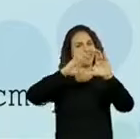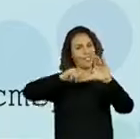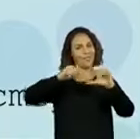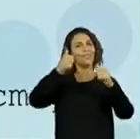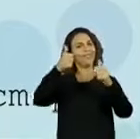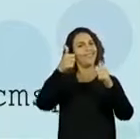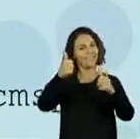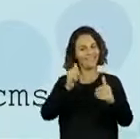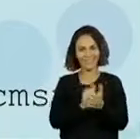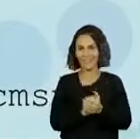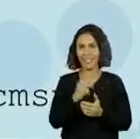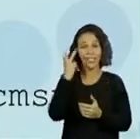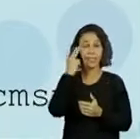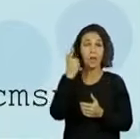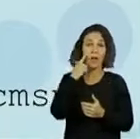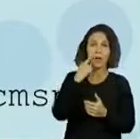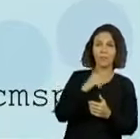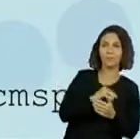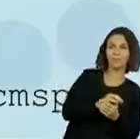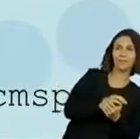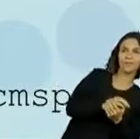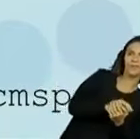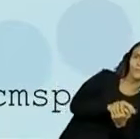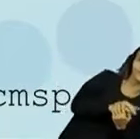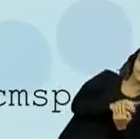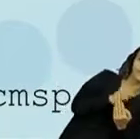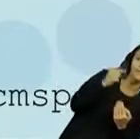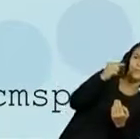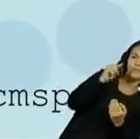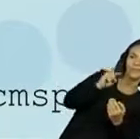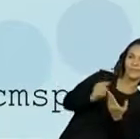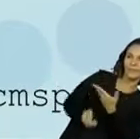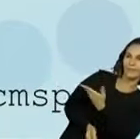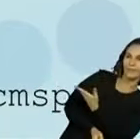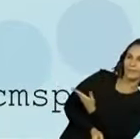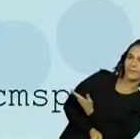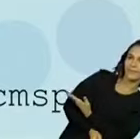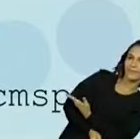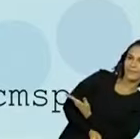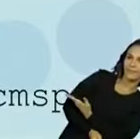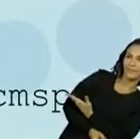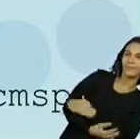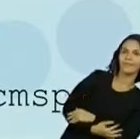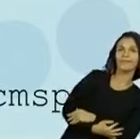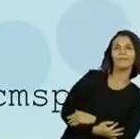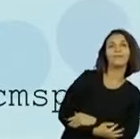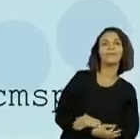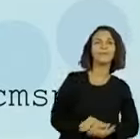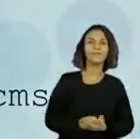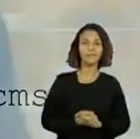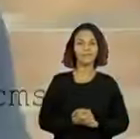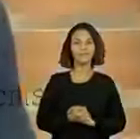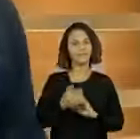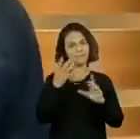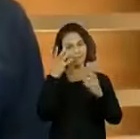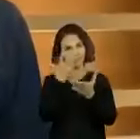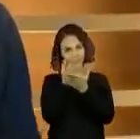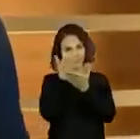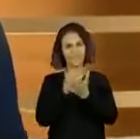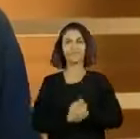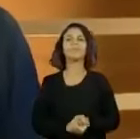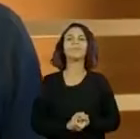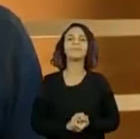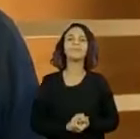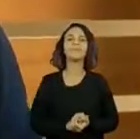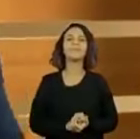o GC. Isso é normal. Agora, vocês posicionem o celular e tira. Já tira o print no 1, 2, 3. Fecha. Porque agora chegou o